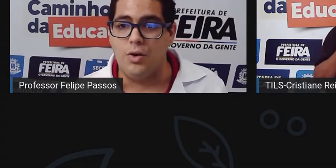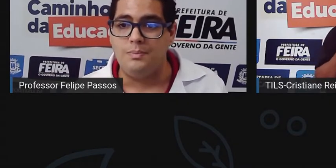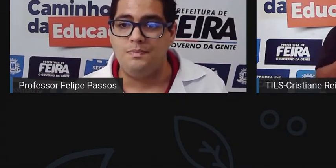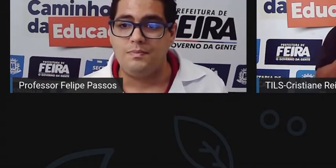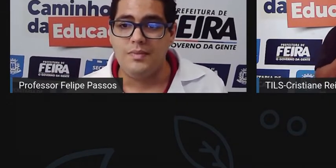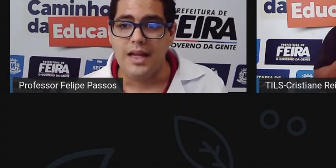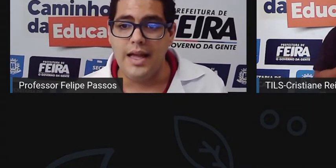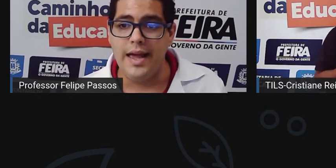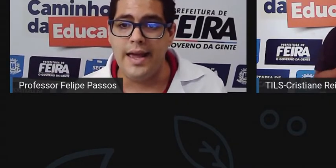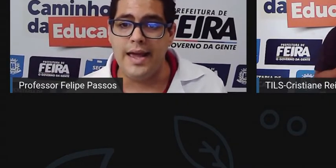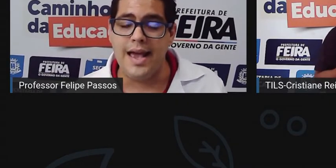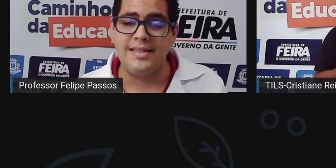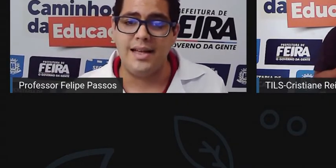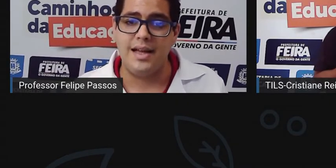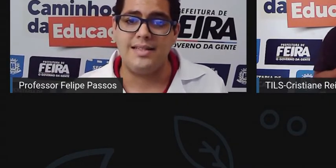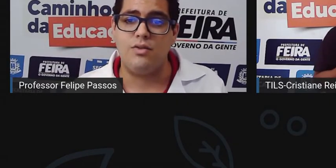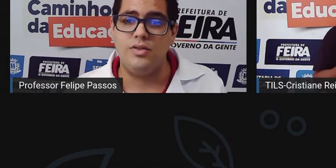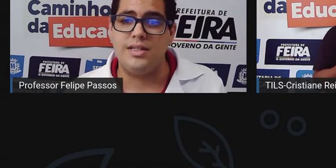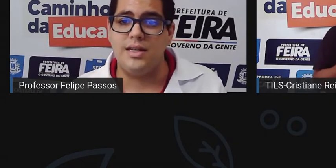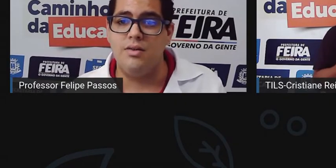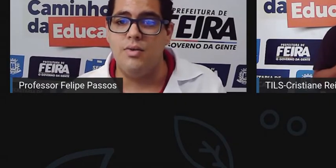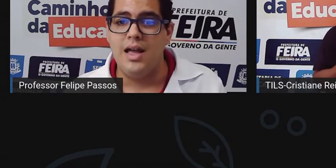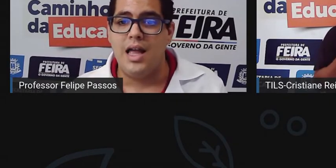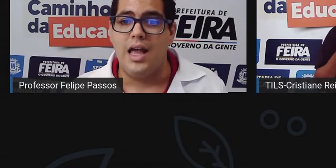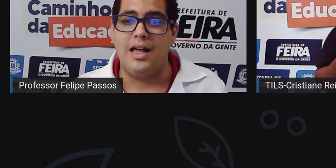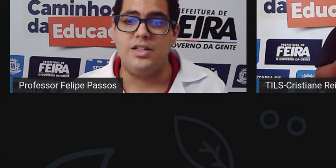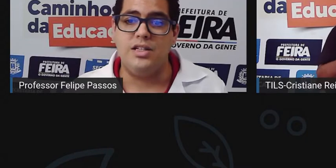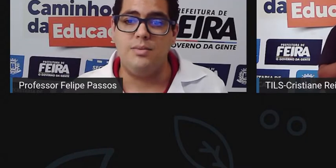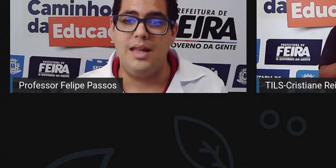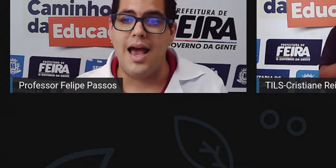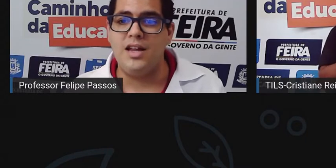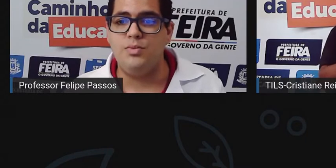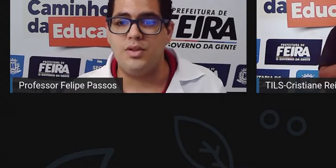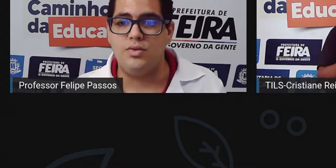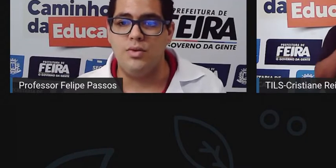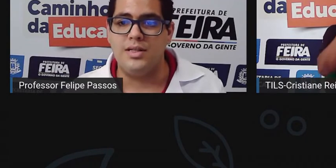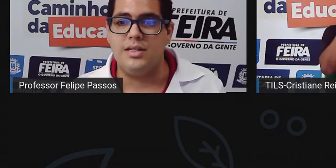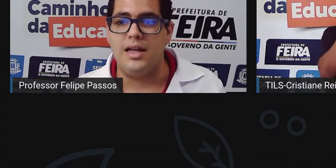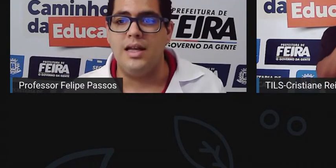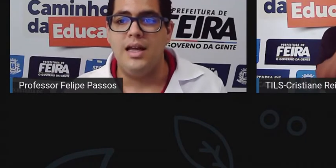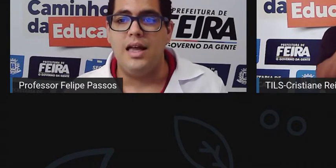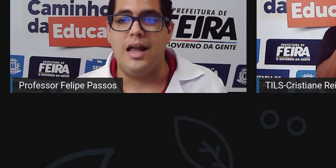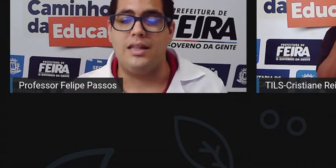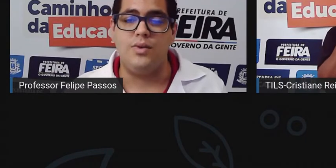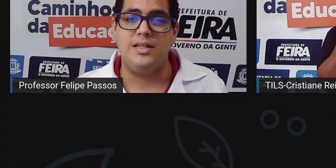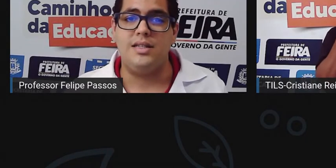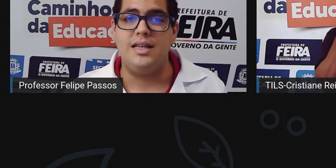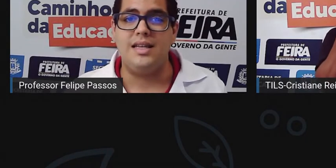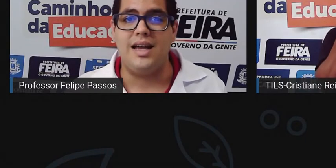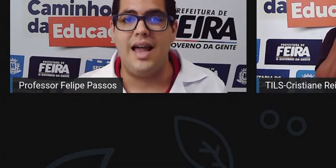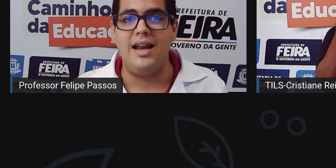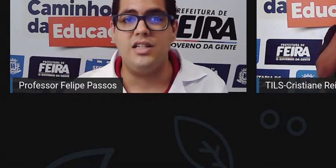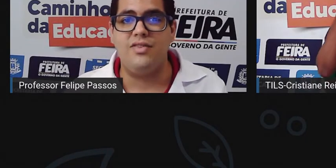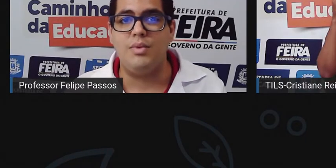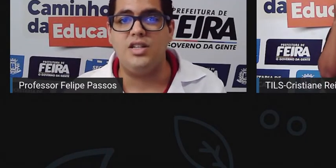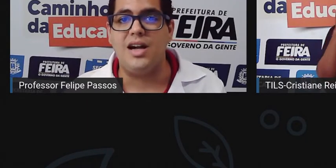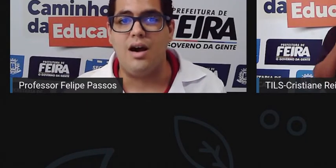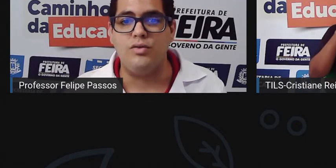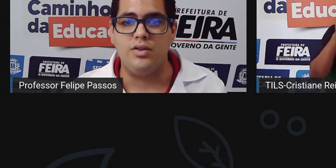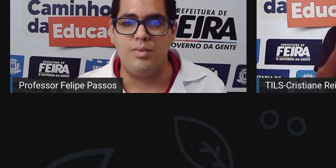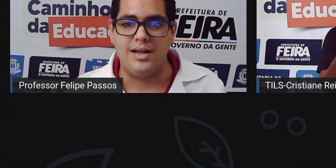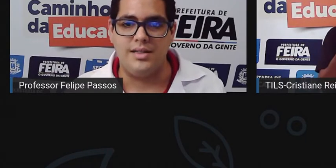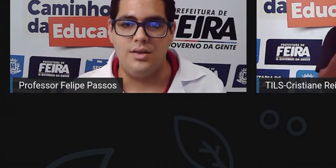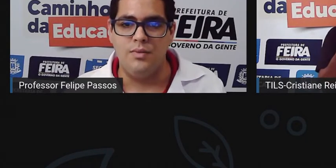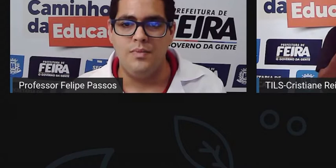olha só. Essa condição atinge milhares de pessoas. Ela tem uma incidência relativamente